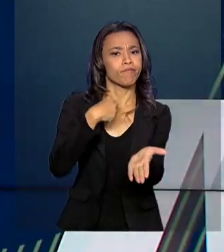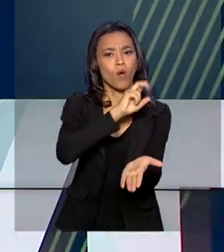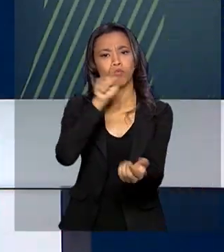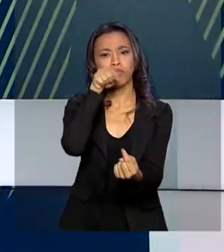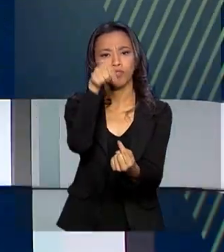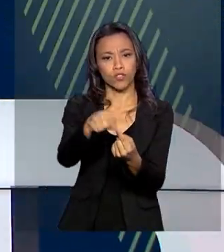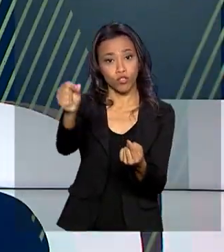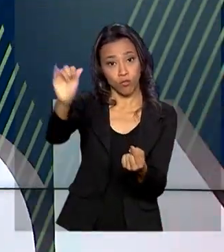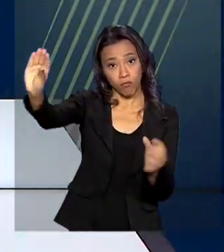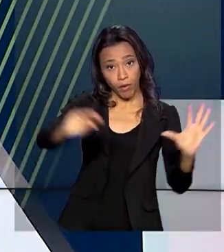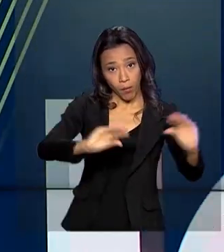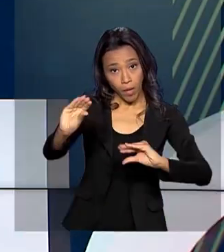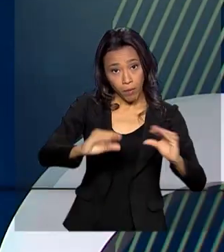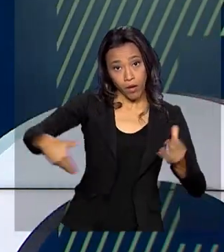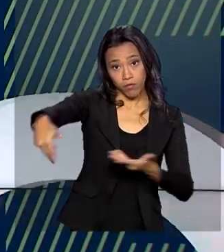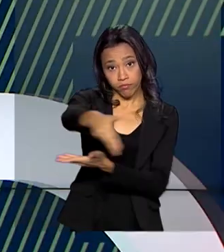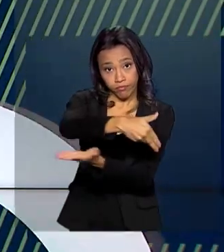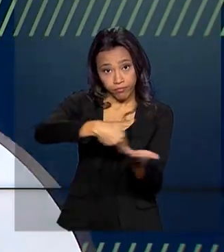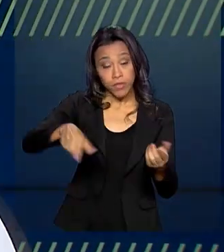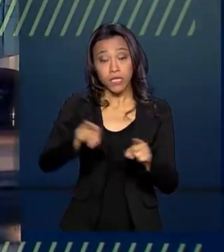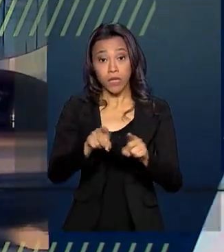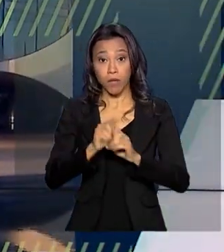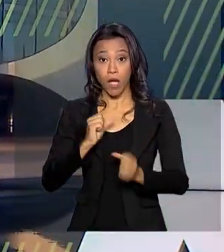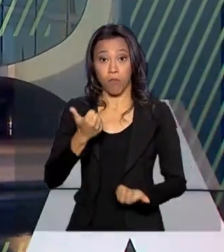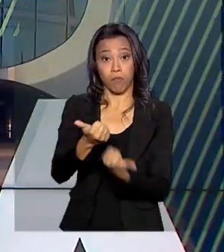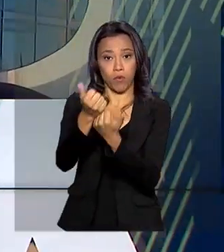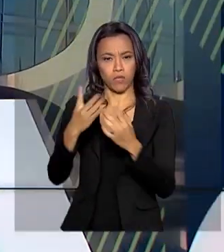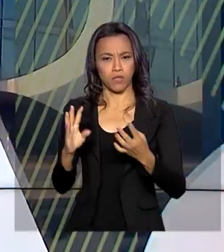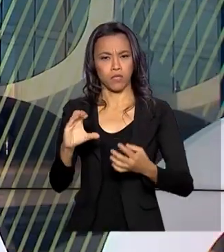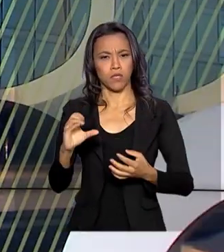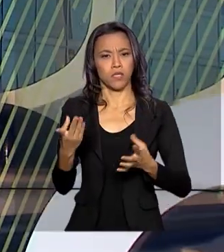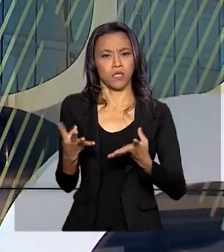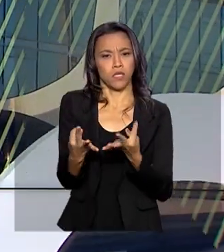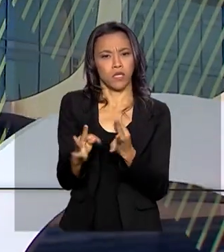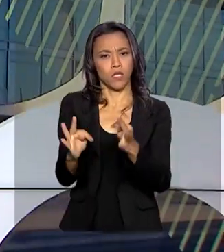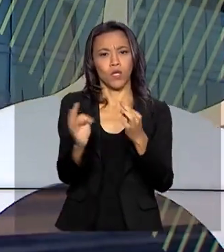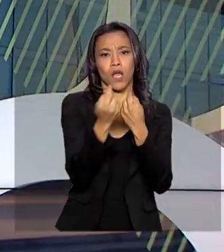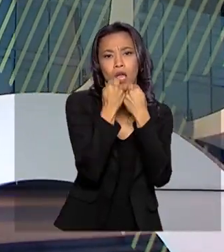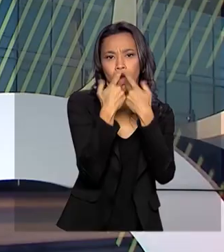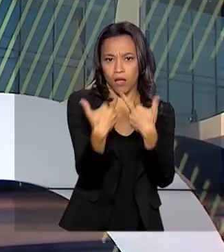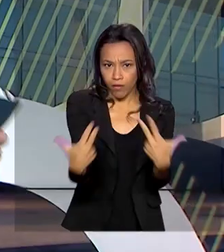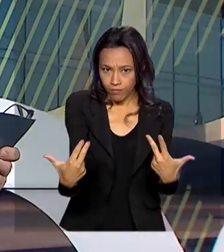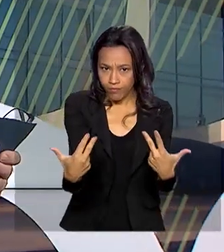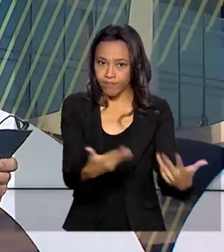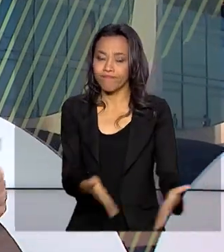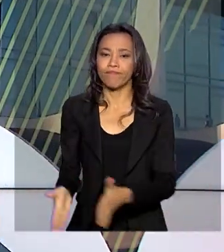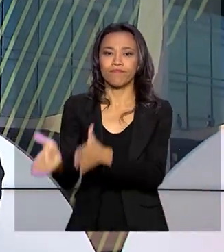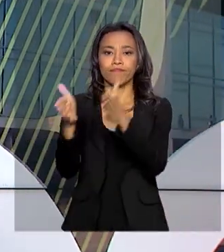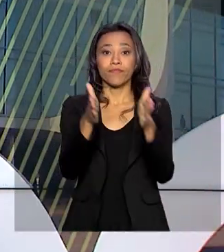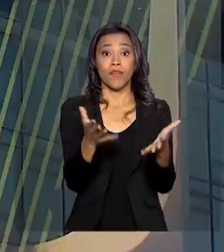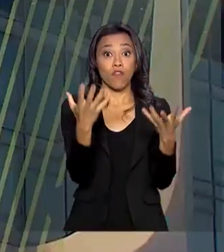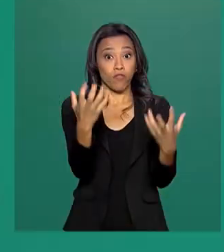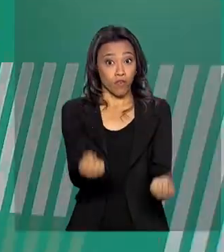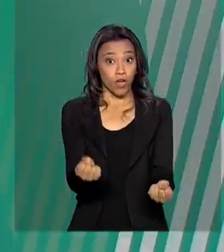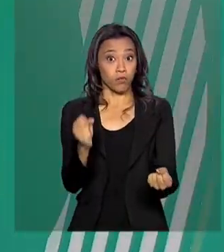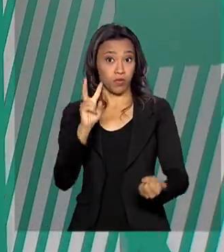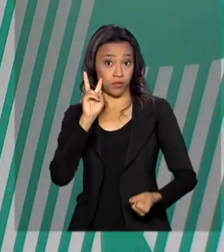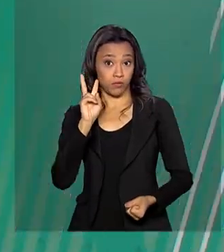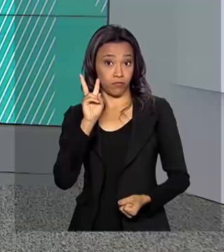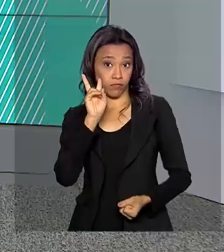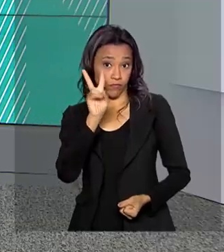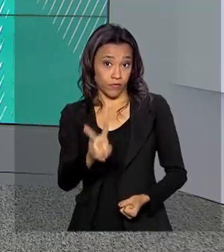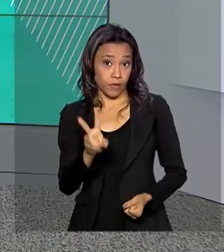investimentos, além da cooperação técnica em ciência, tecnologia e inovação. Nós vamos agora ouvir uma